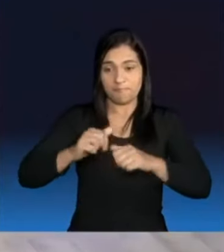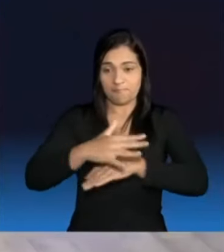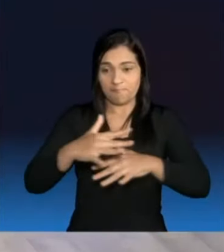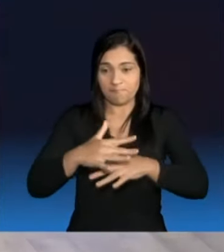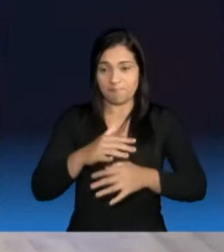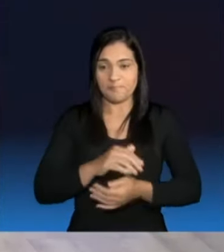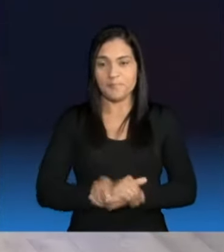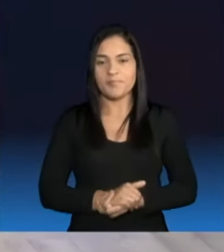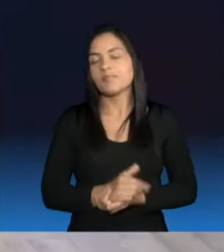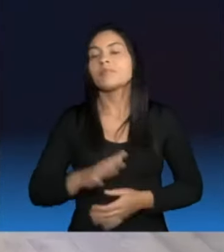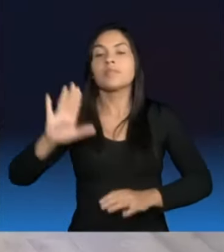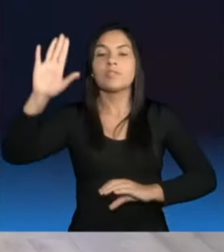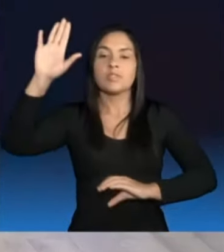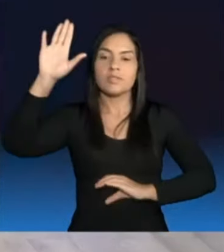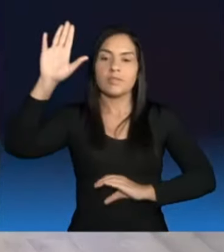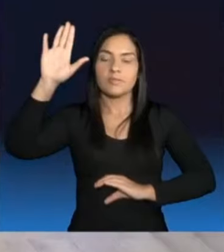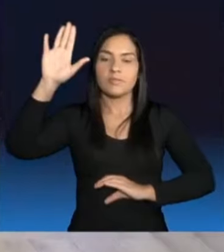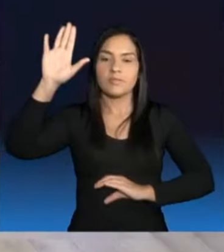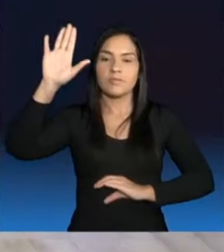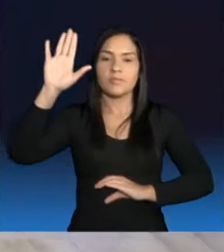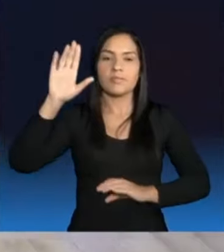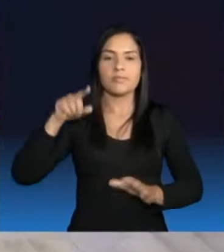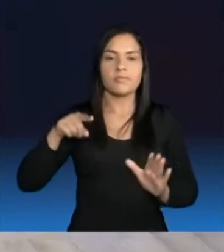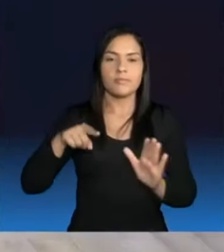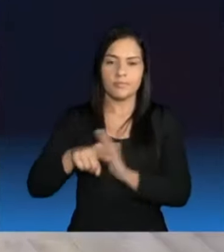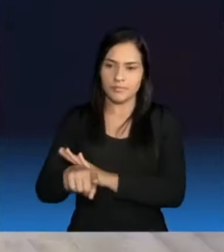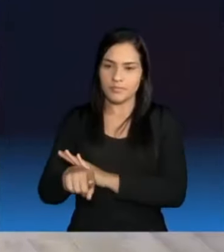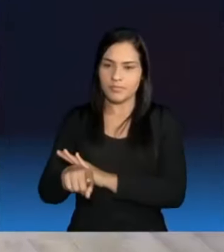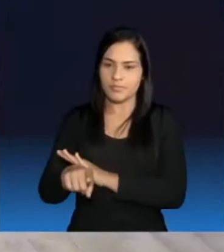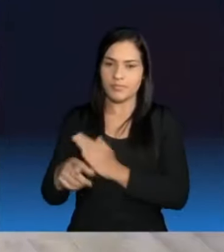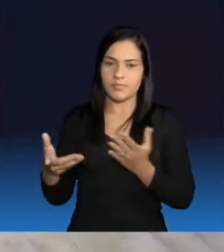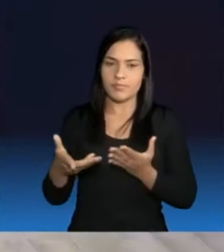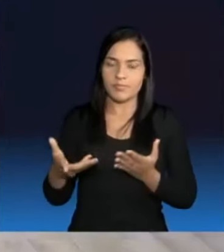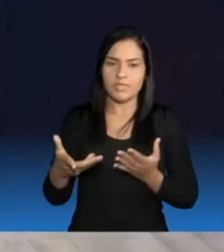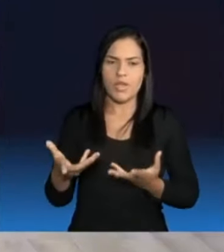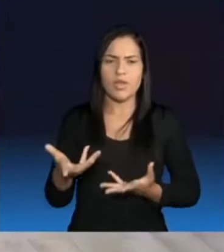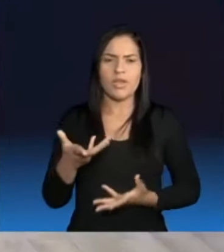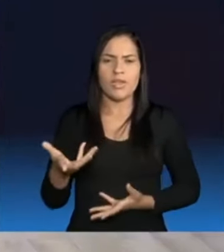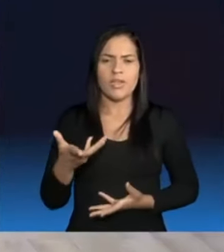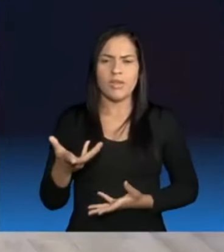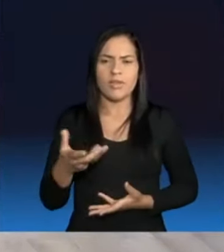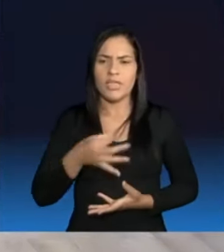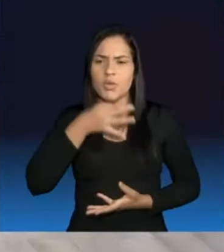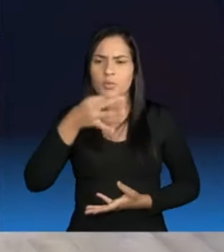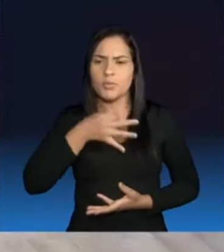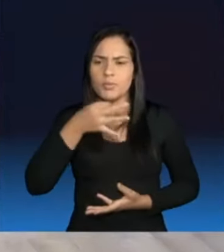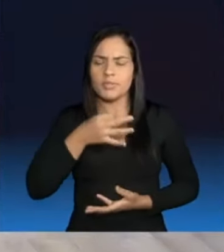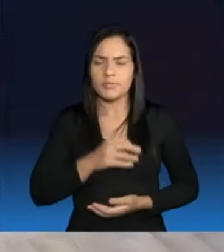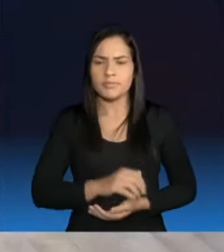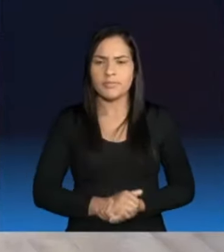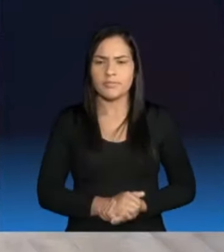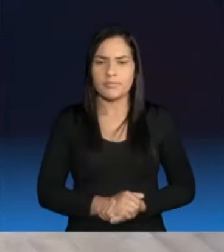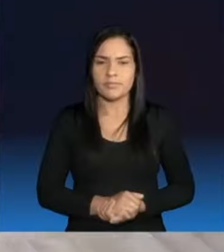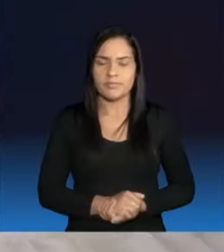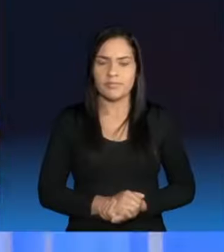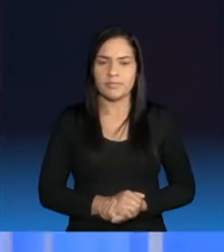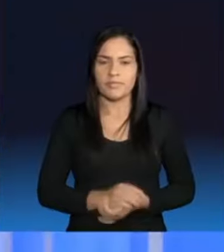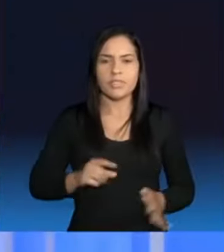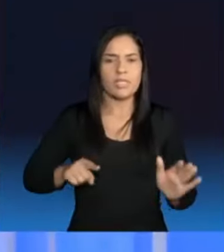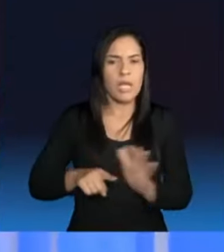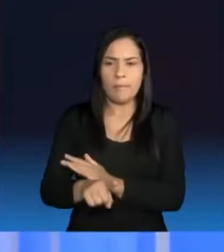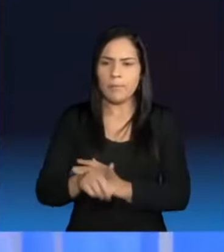Candidato Paulinho Freire, o senhor faz a pergunta agora? Não, eu queria só fazer um comentário. A pergunta não foi